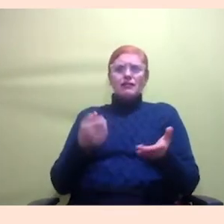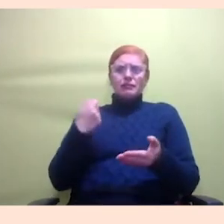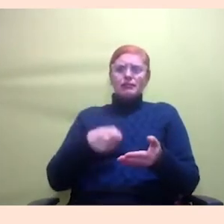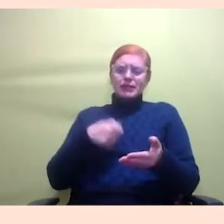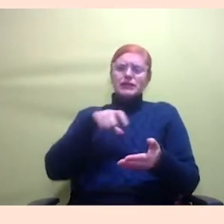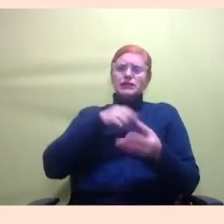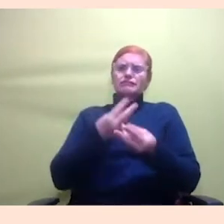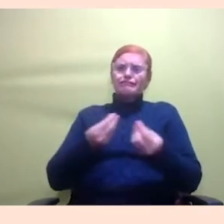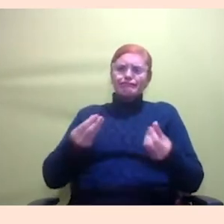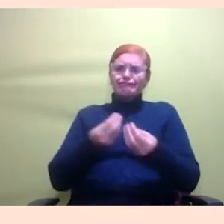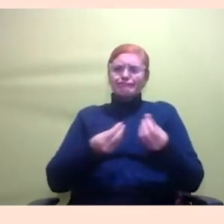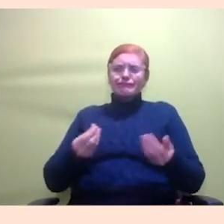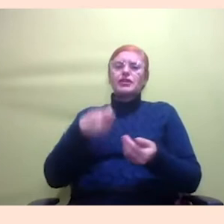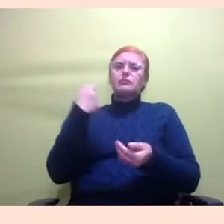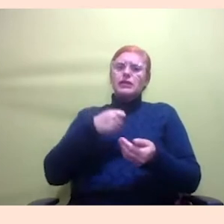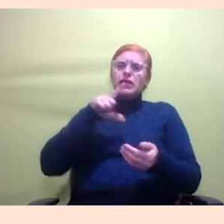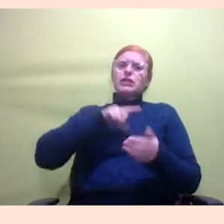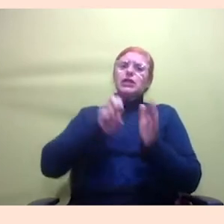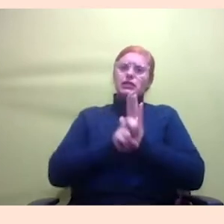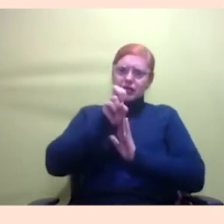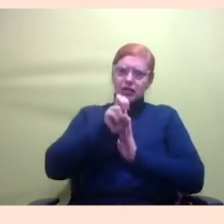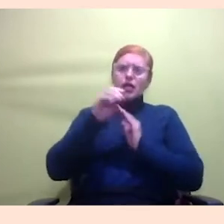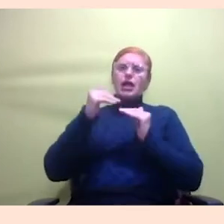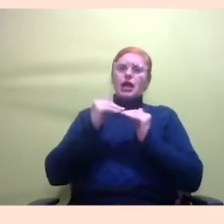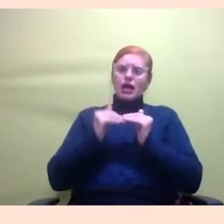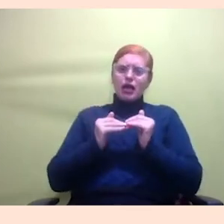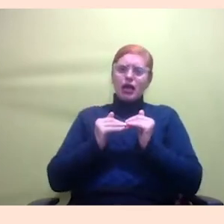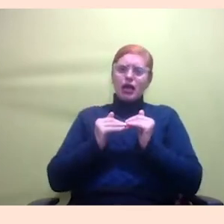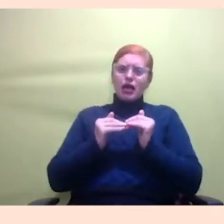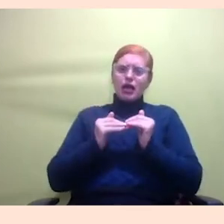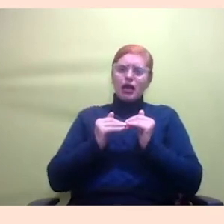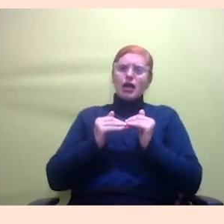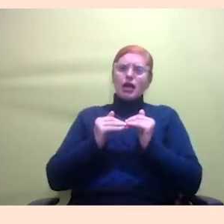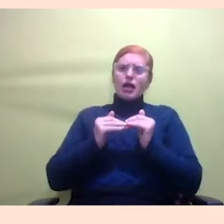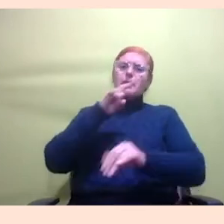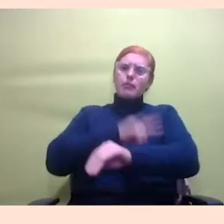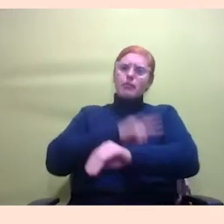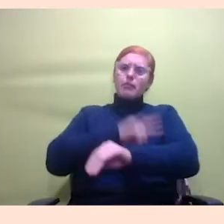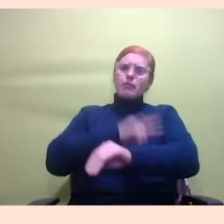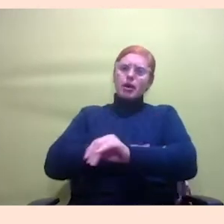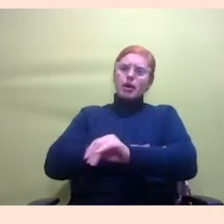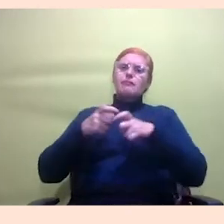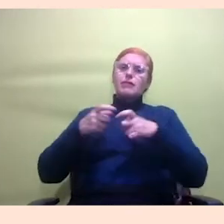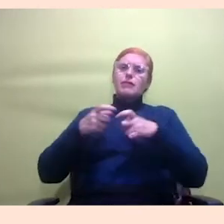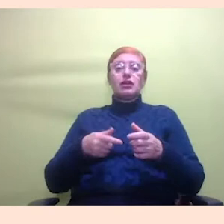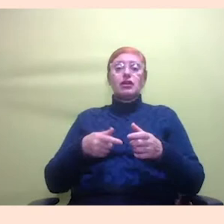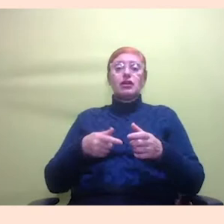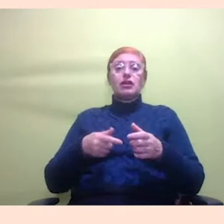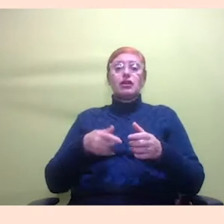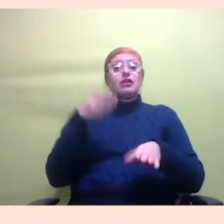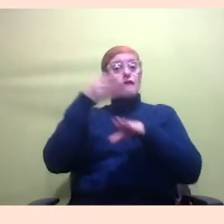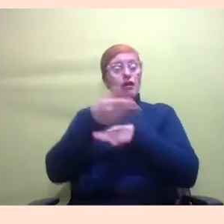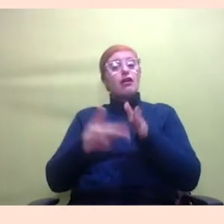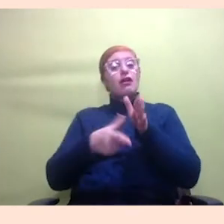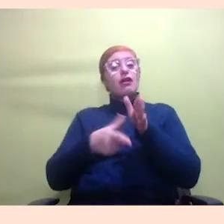elevador tem que ter uma rampa tem que ter um banheiro grande a gente normalmente ia antes olhava fazia esse processo de avaliação para garantir que